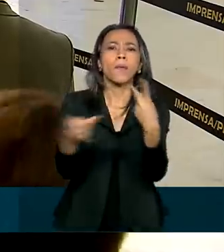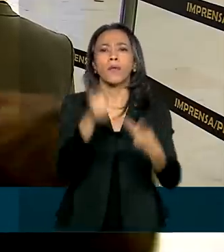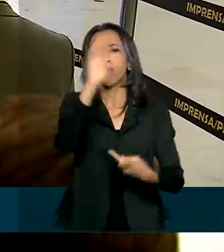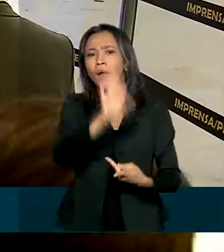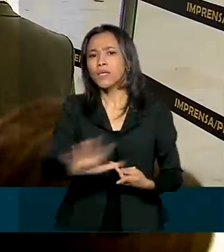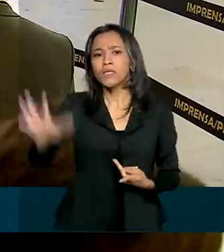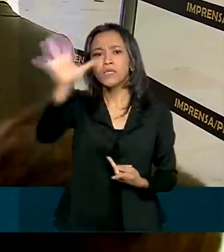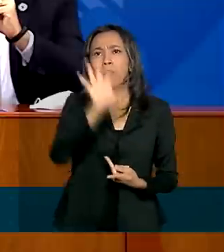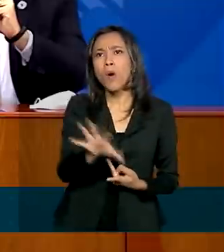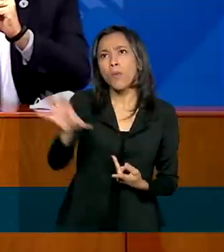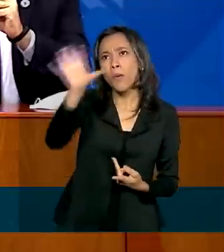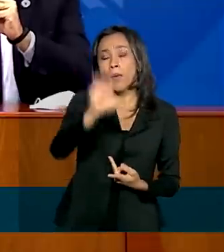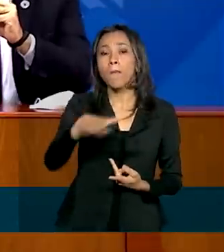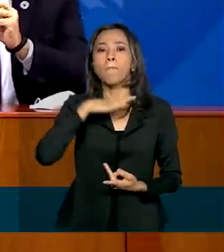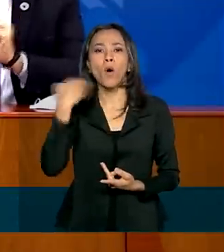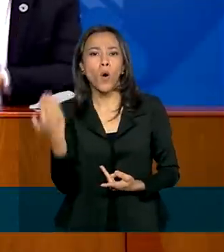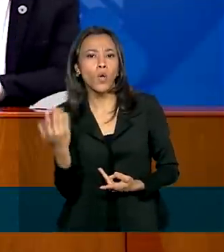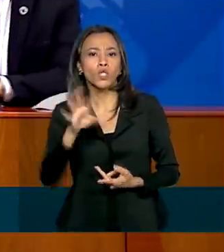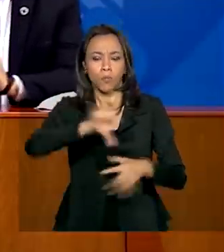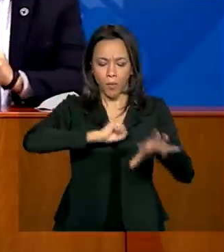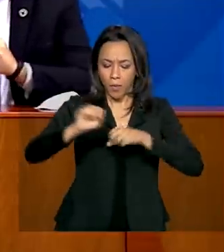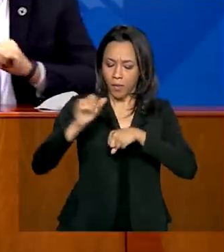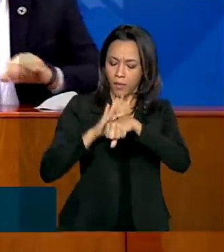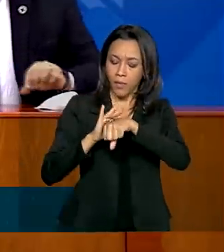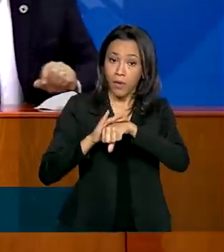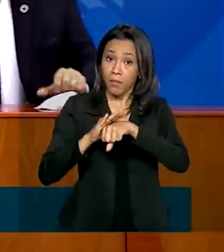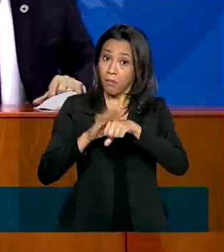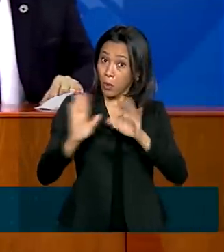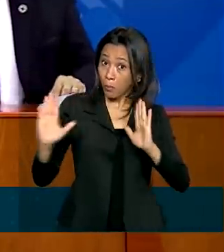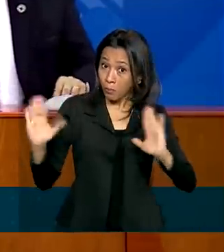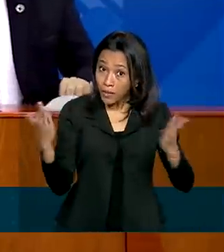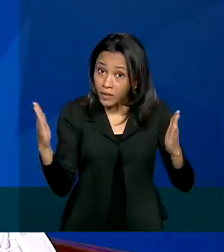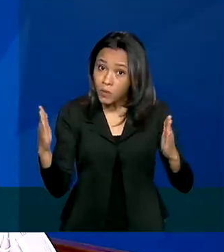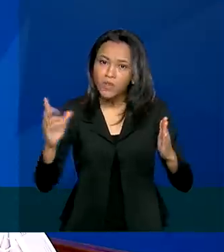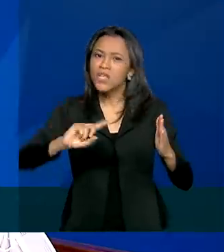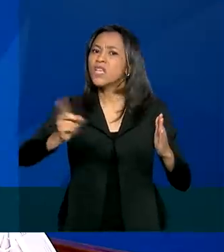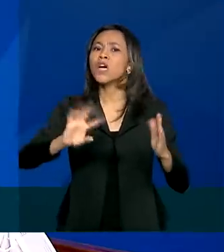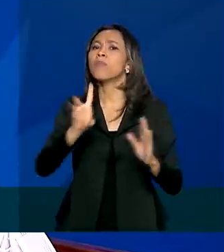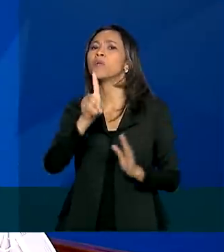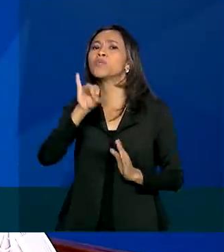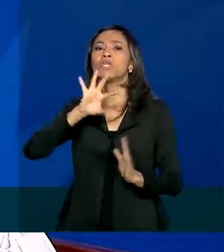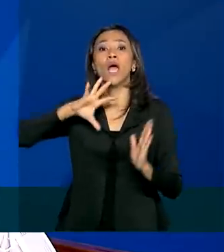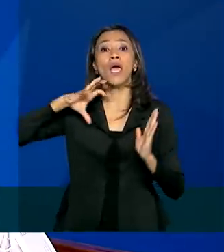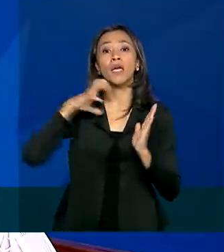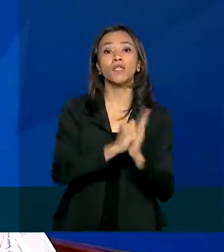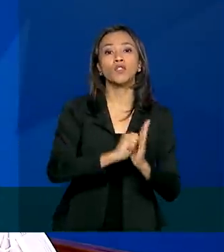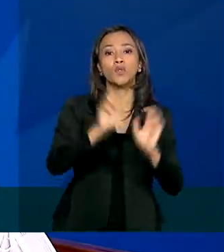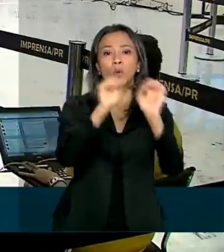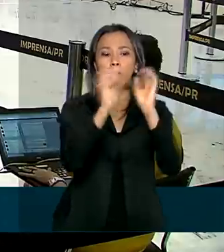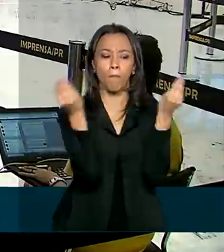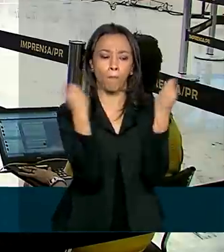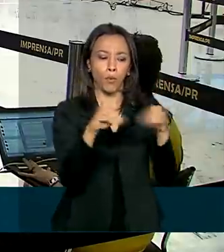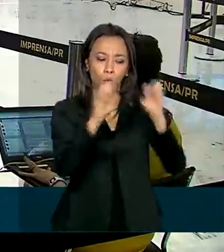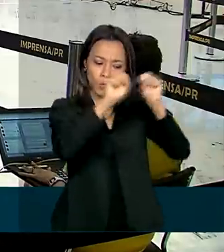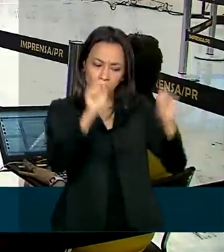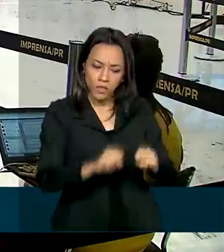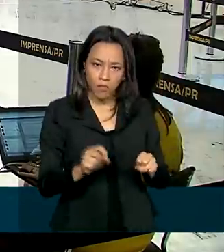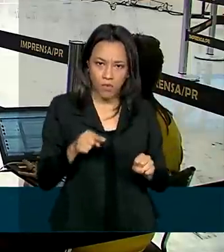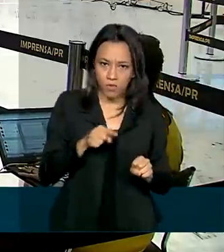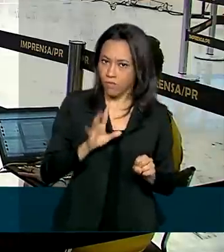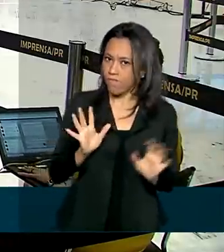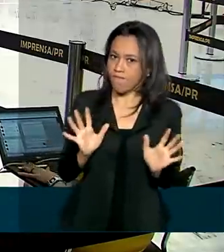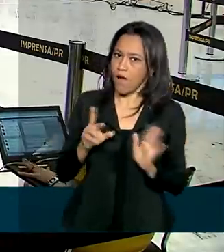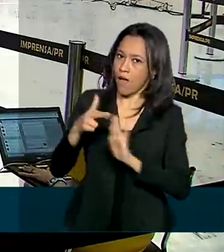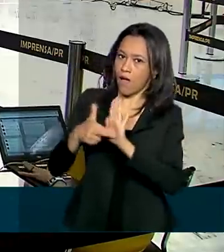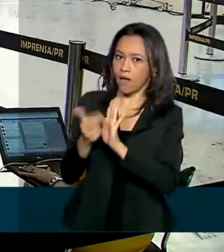de forma regionalizada, pela data em que aconteceram. E não mais pela data de registro no sistema. O Ministério fez um acordo com